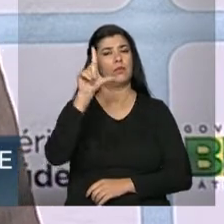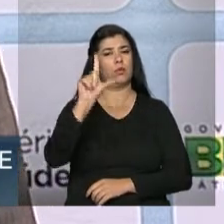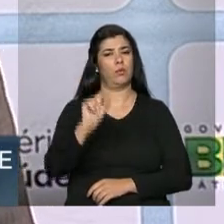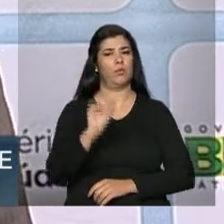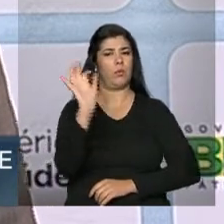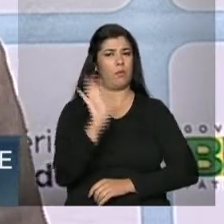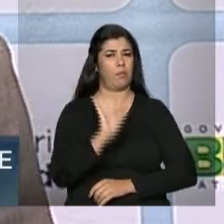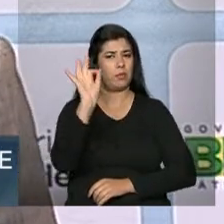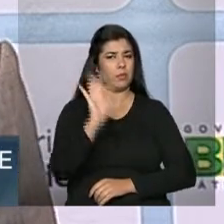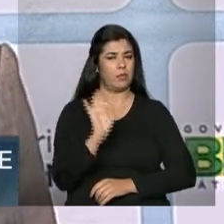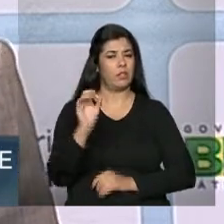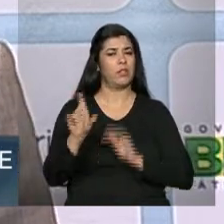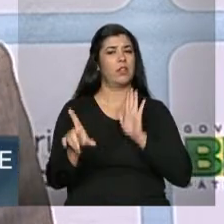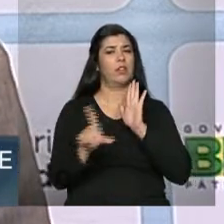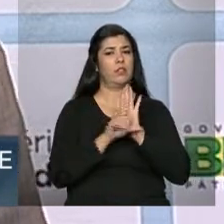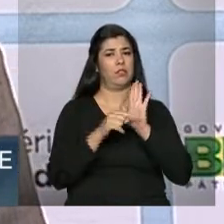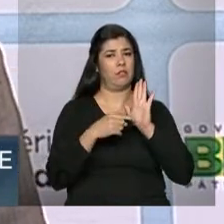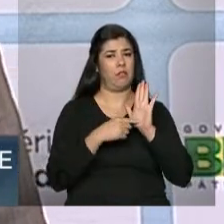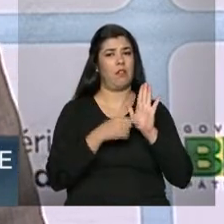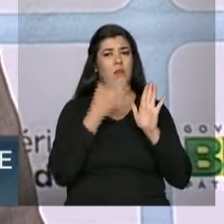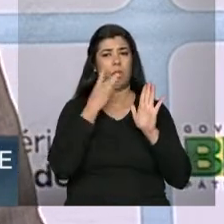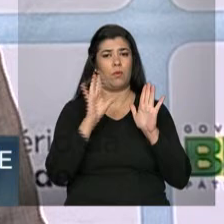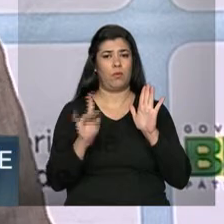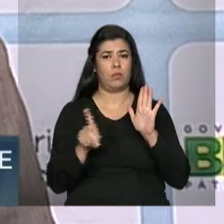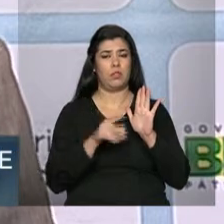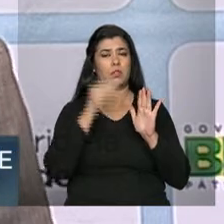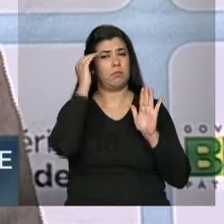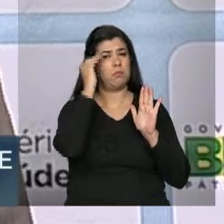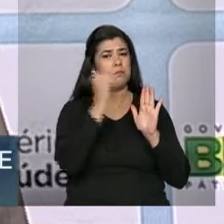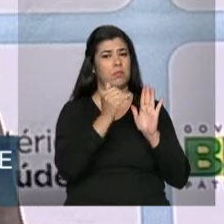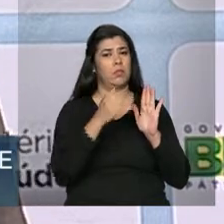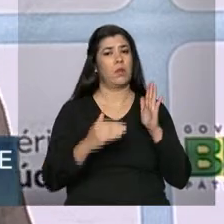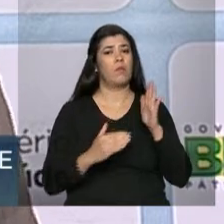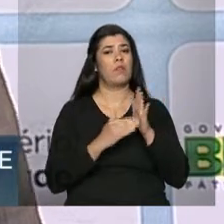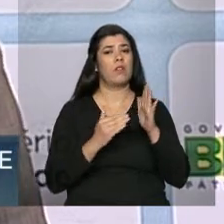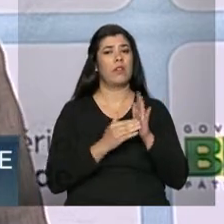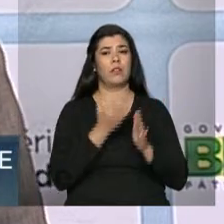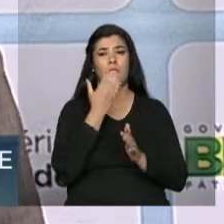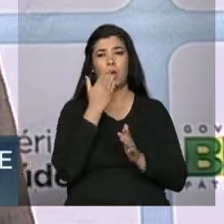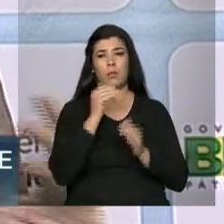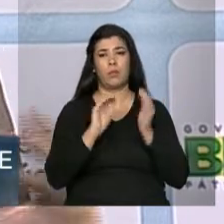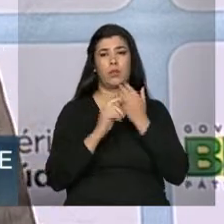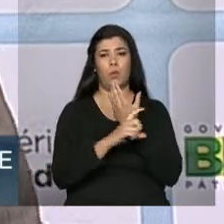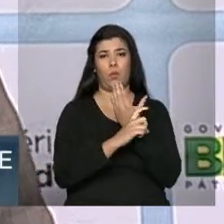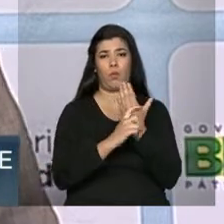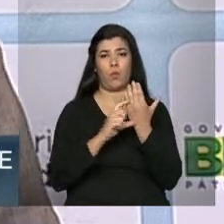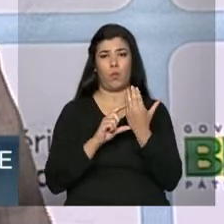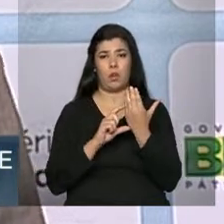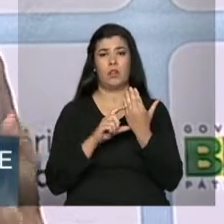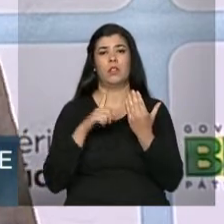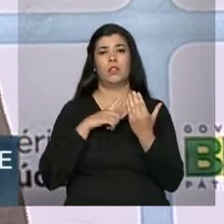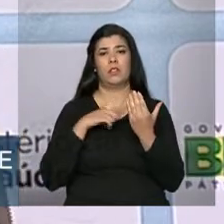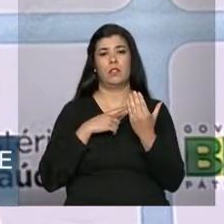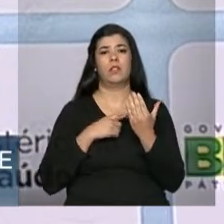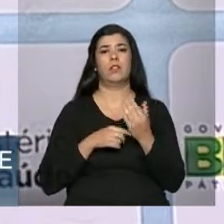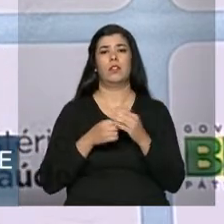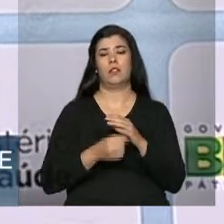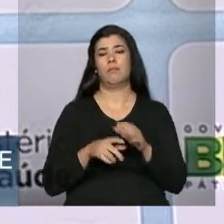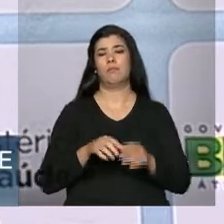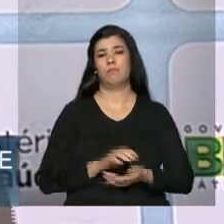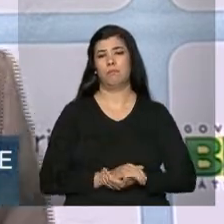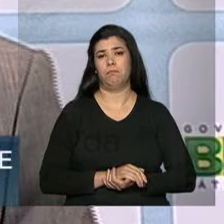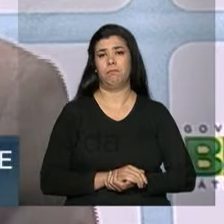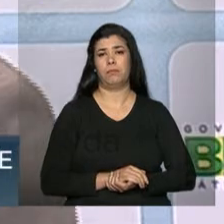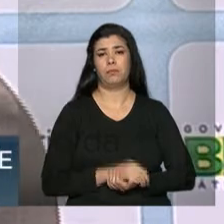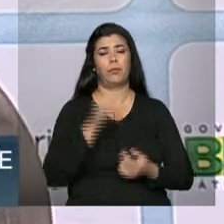preconizado na legislação, e aquilo que está previsto como limite máximo na rotulagem que apresenta na embalagem dos seus produtos.